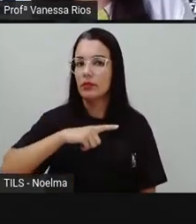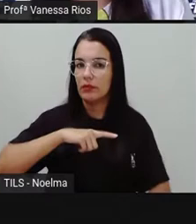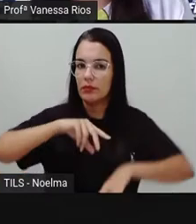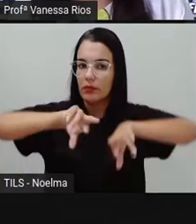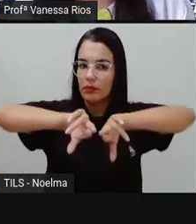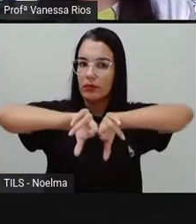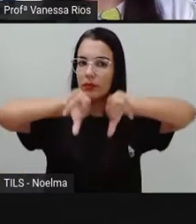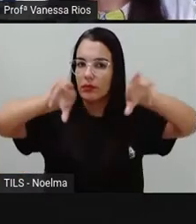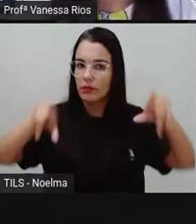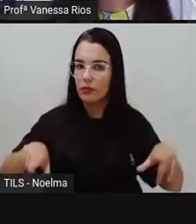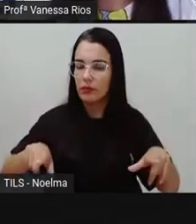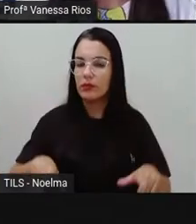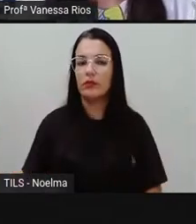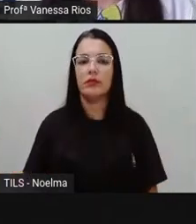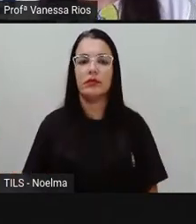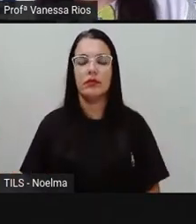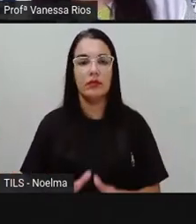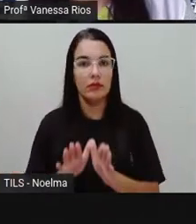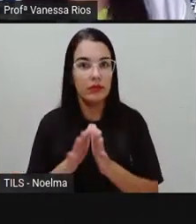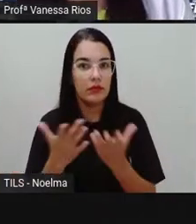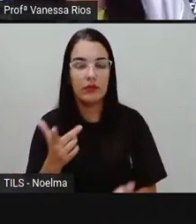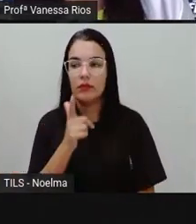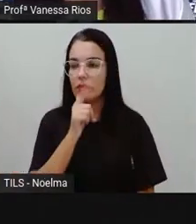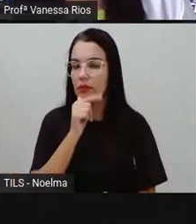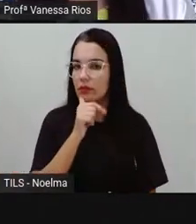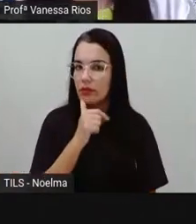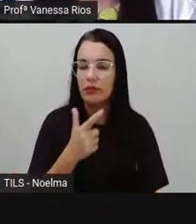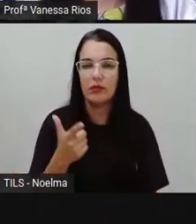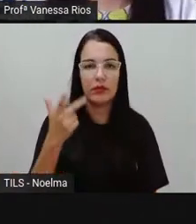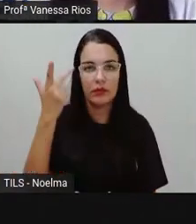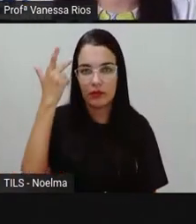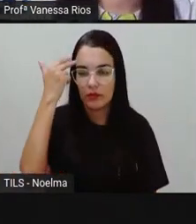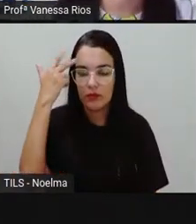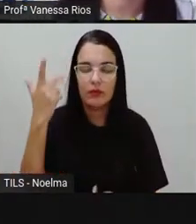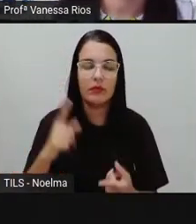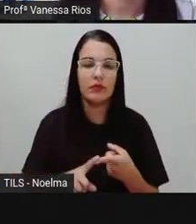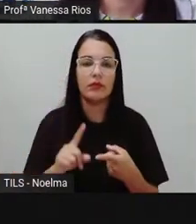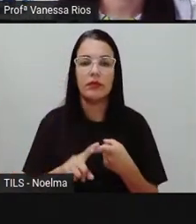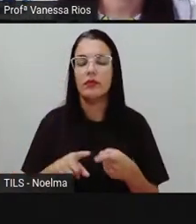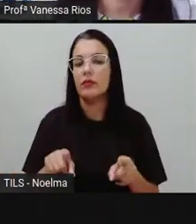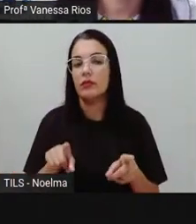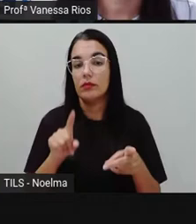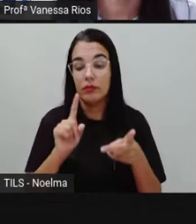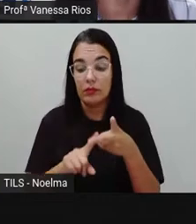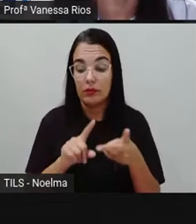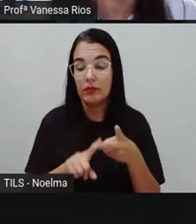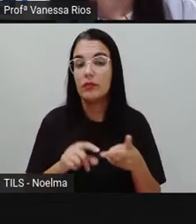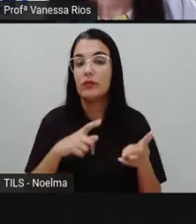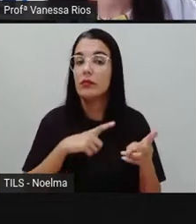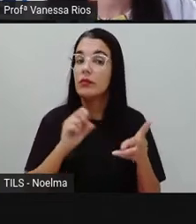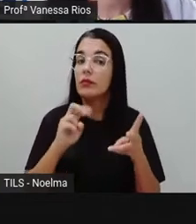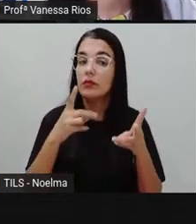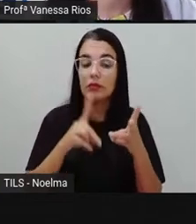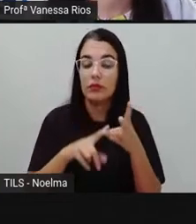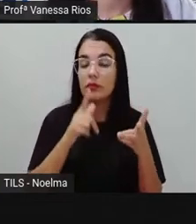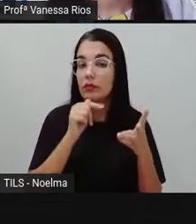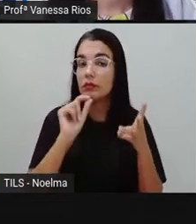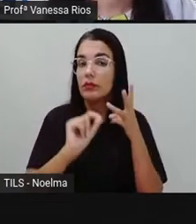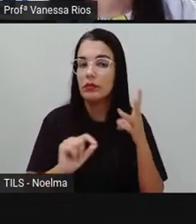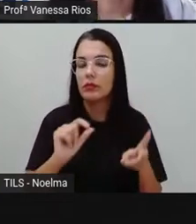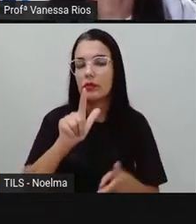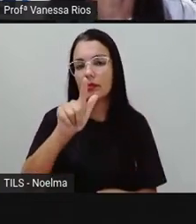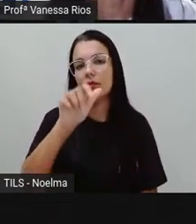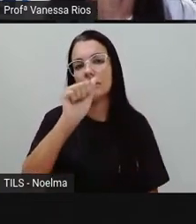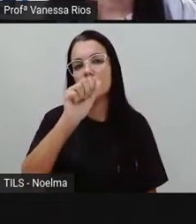estamos no estado sólido, quando a água está no estado líquido ou quando a água está no estado gasoso. Então, perceba,